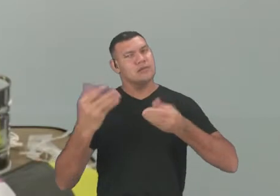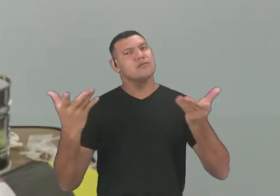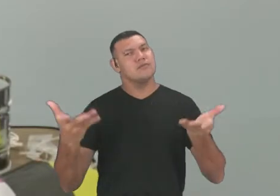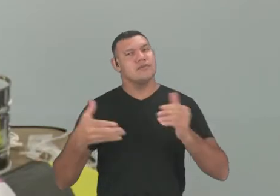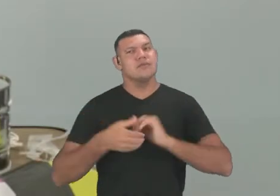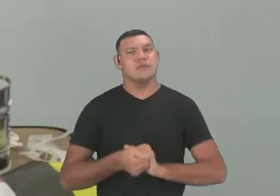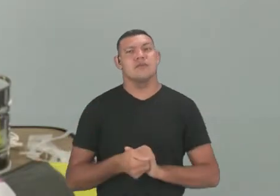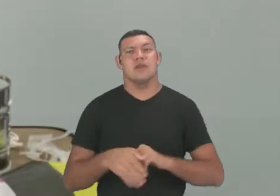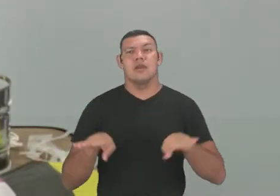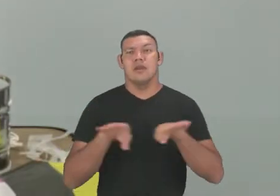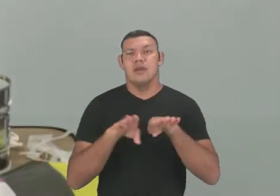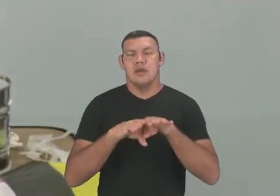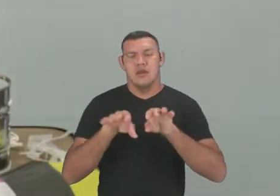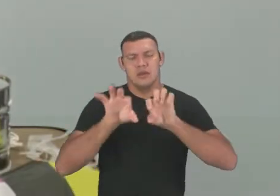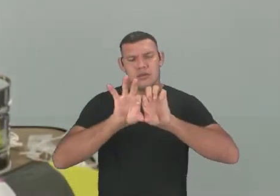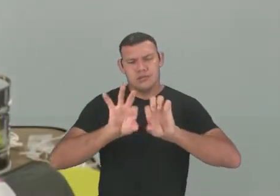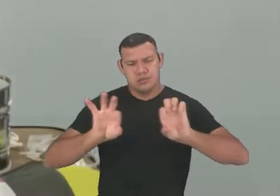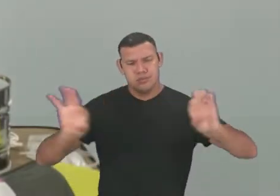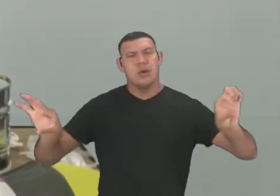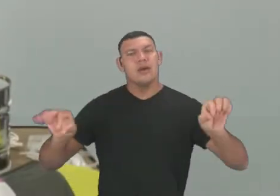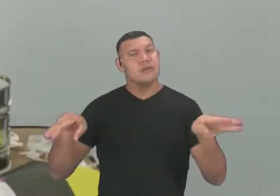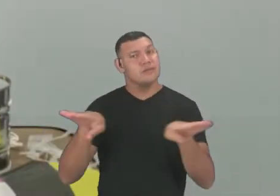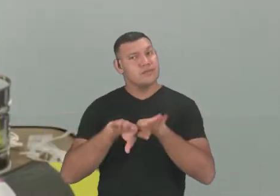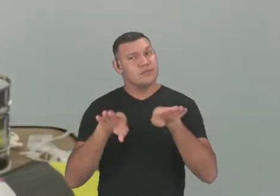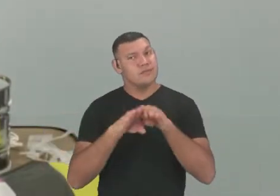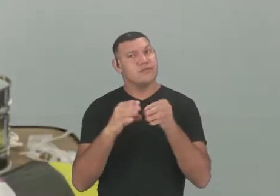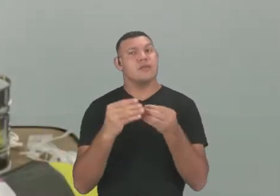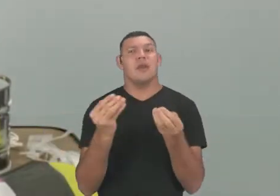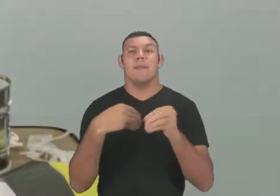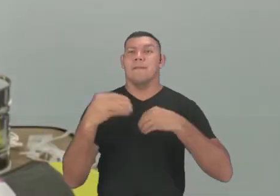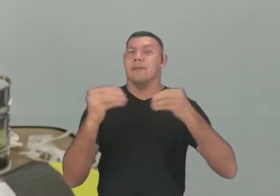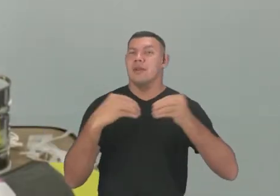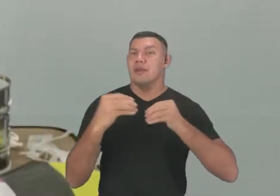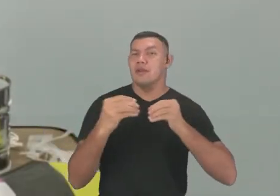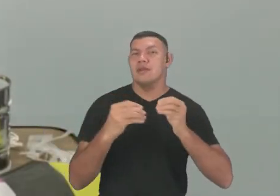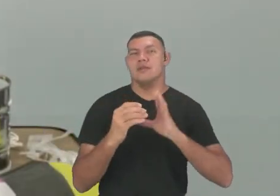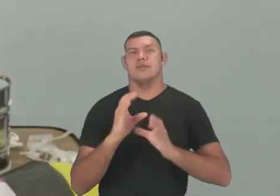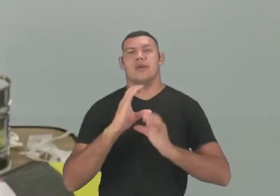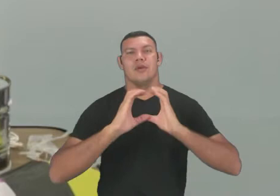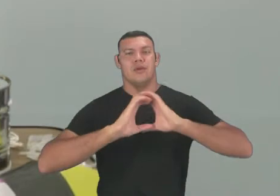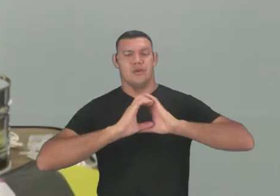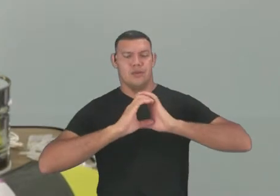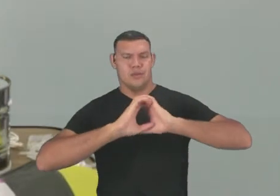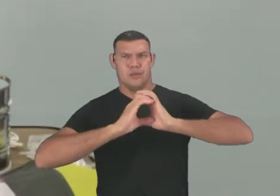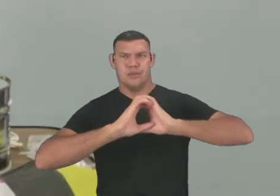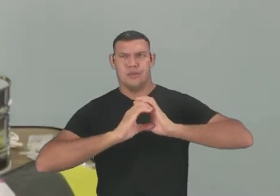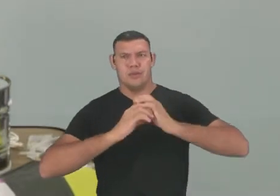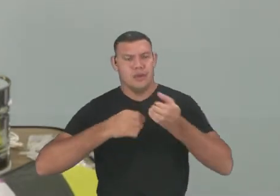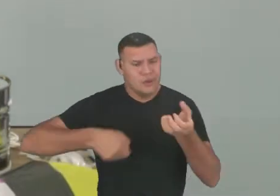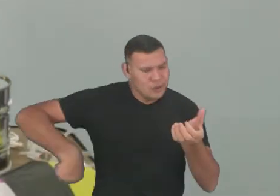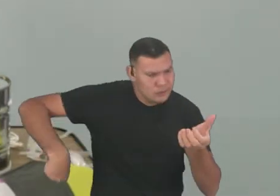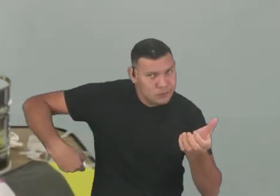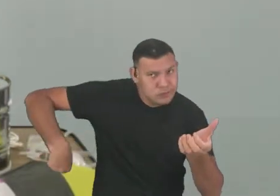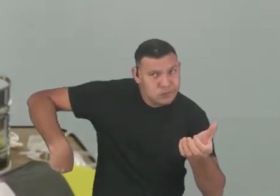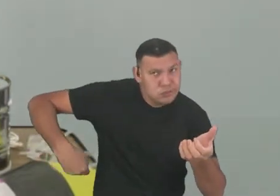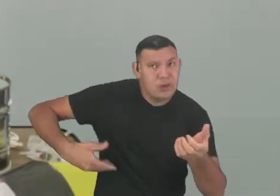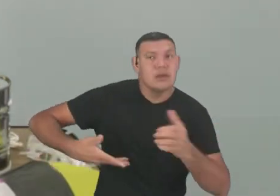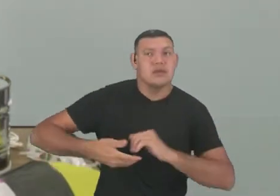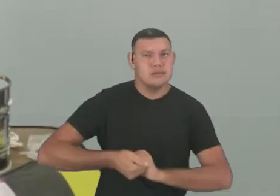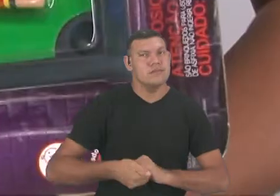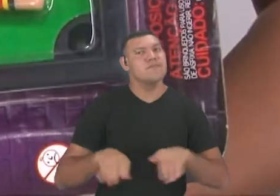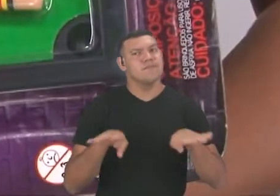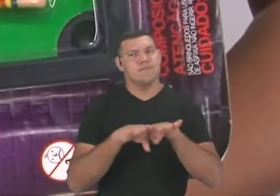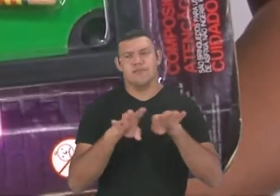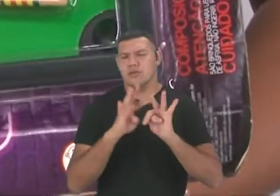também os tacos, é feito de plástico. As bolinhas, certo? Aqui, a base dela